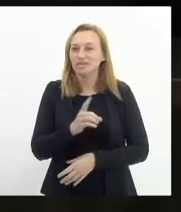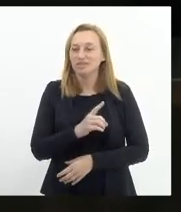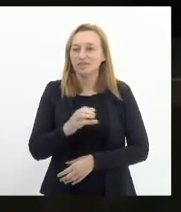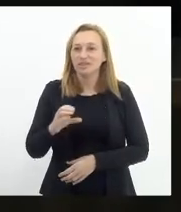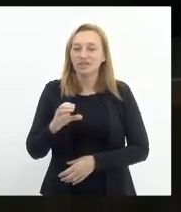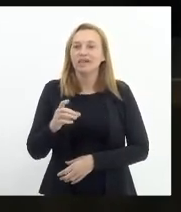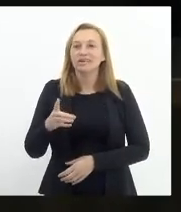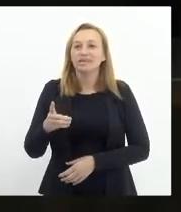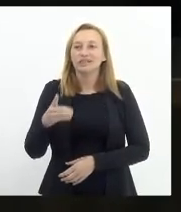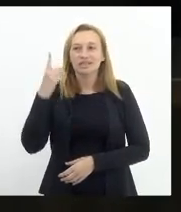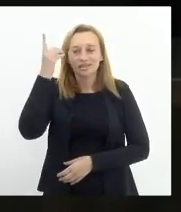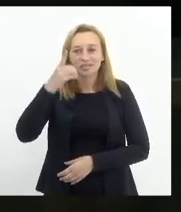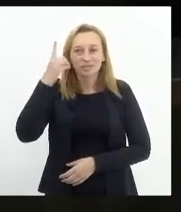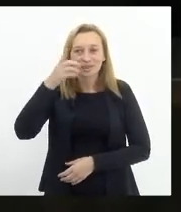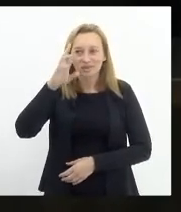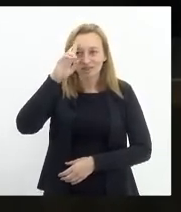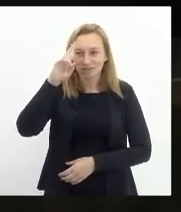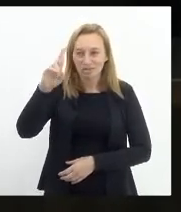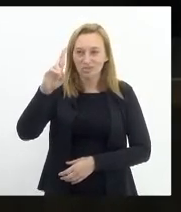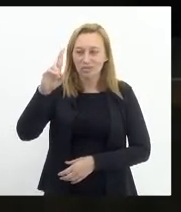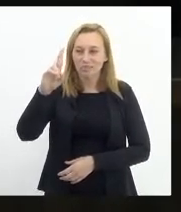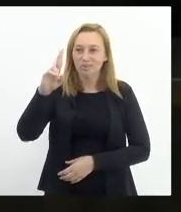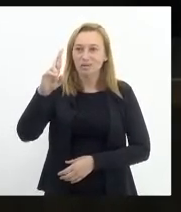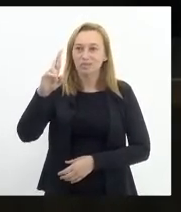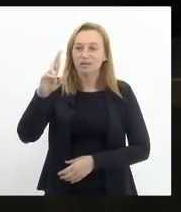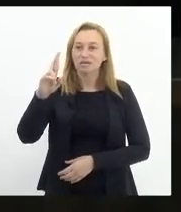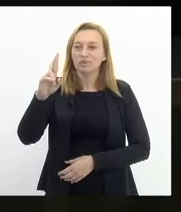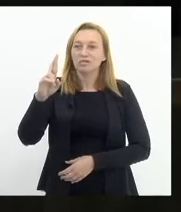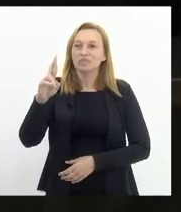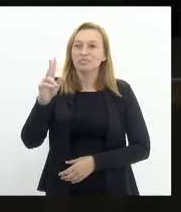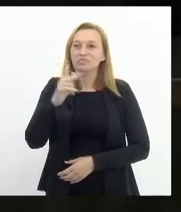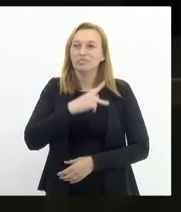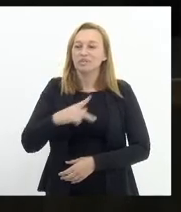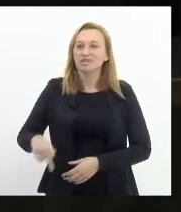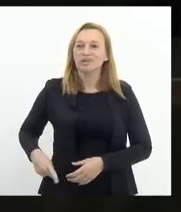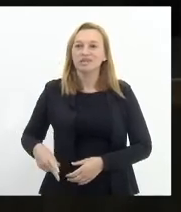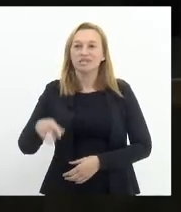nobre deputado, o seu presidente Rosenberg Reis.